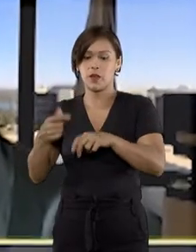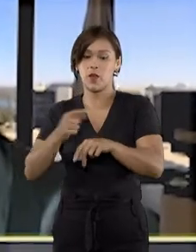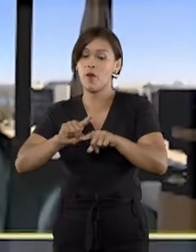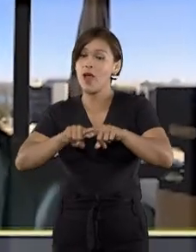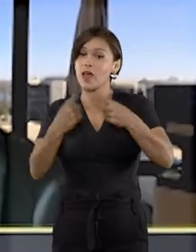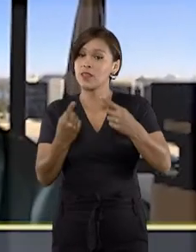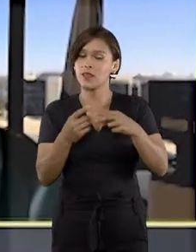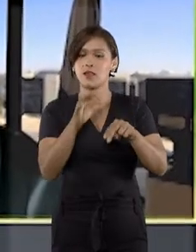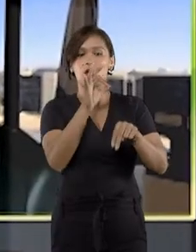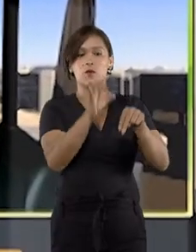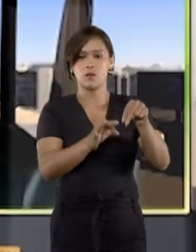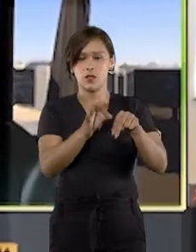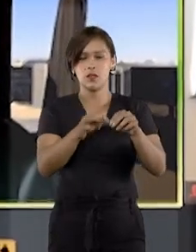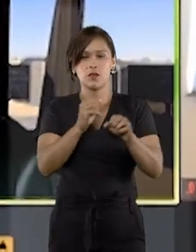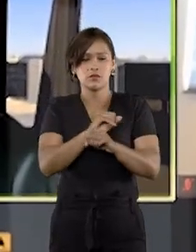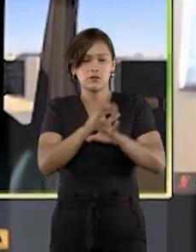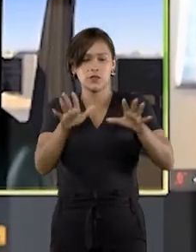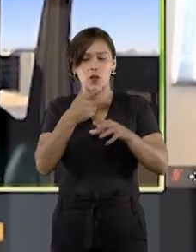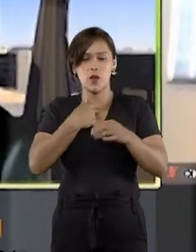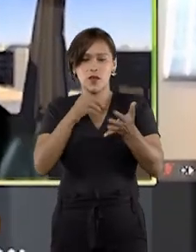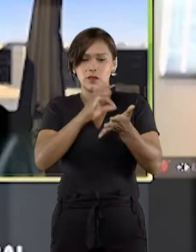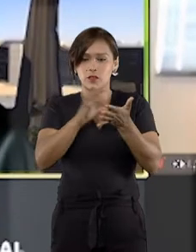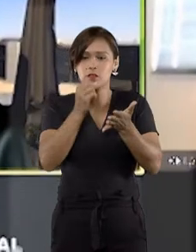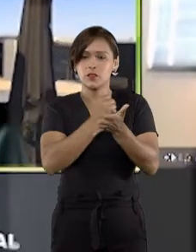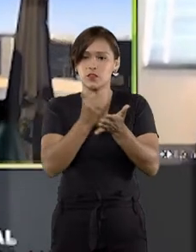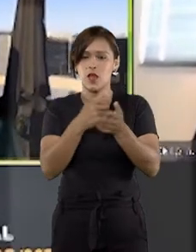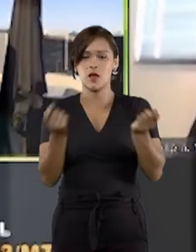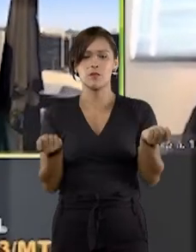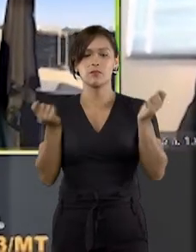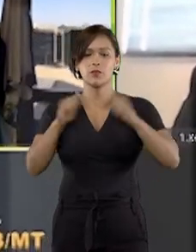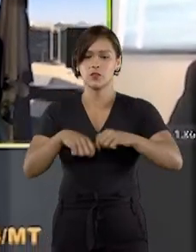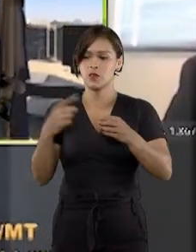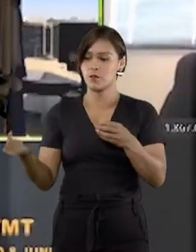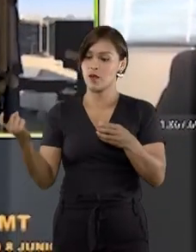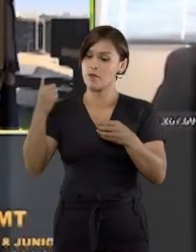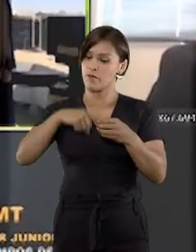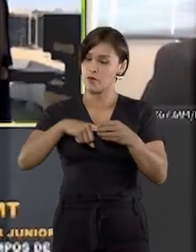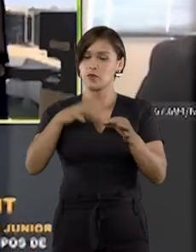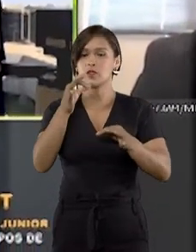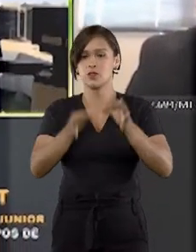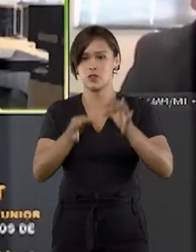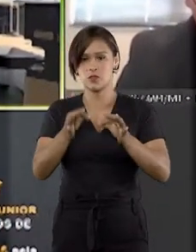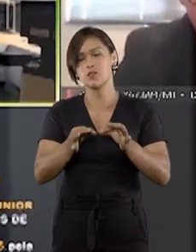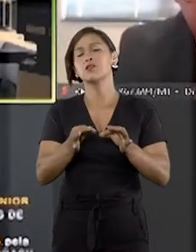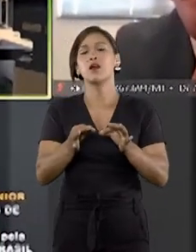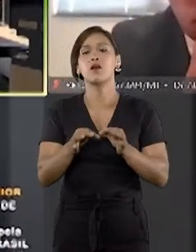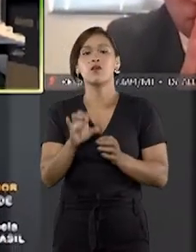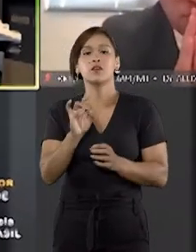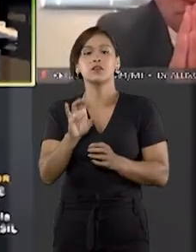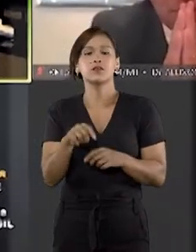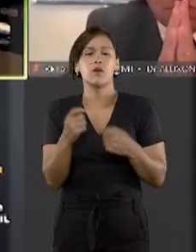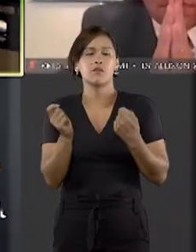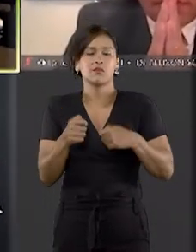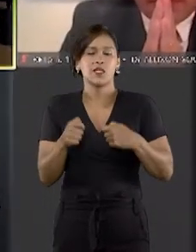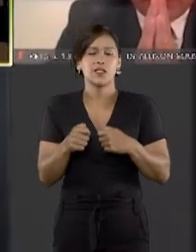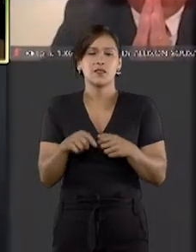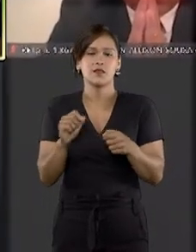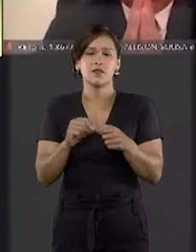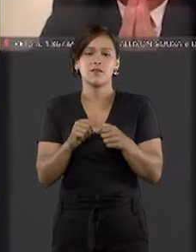assim, o ministro reiterou que o registro, embora seja condição para o pedido de recuperação judicial, é absolutamente